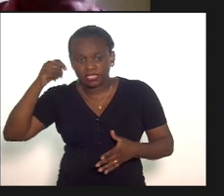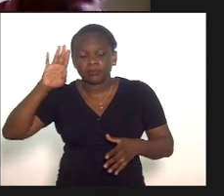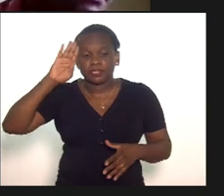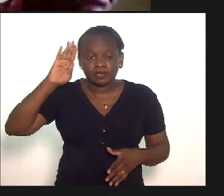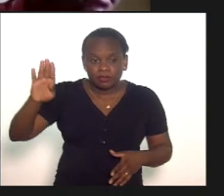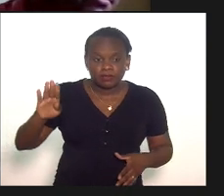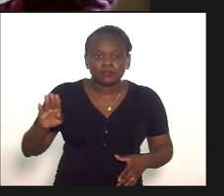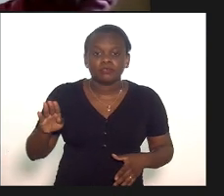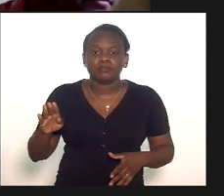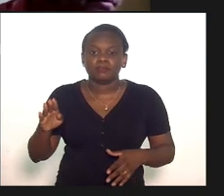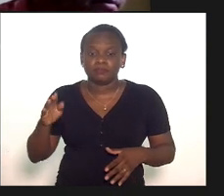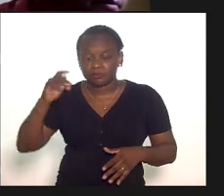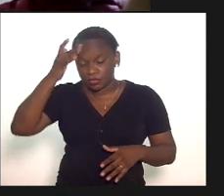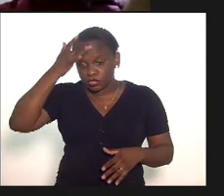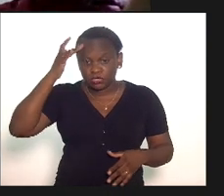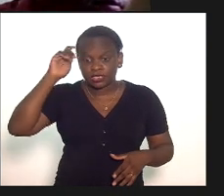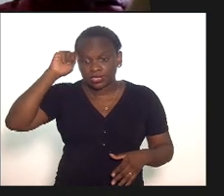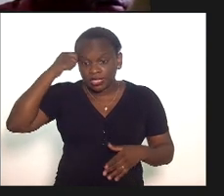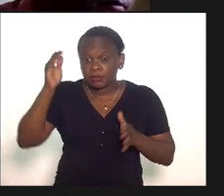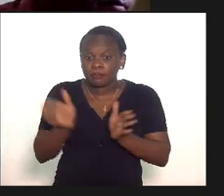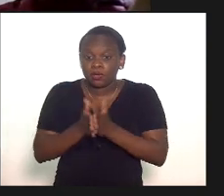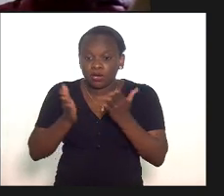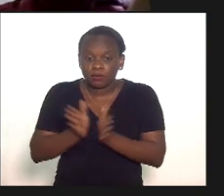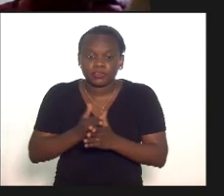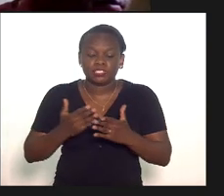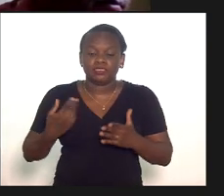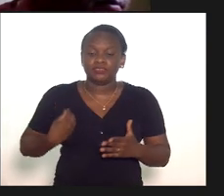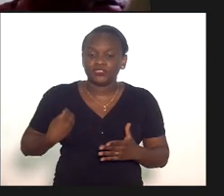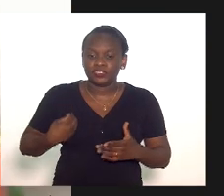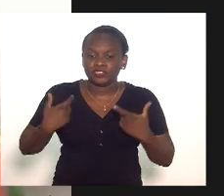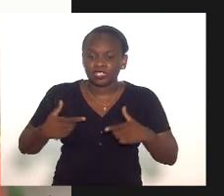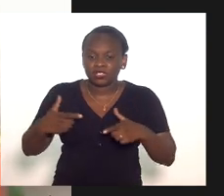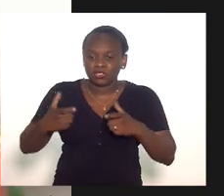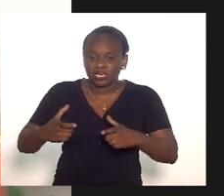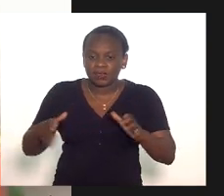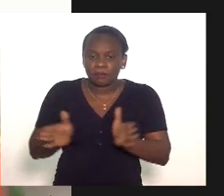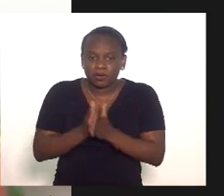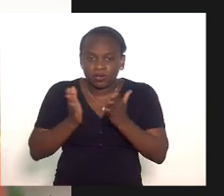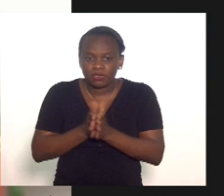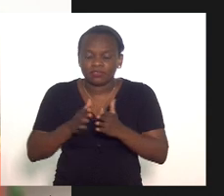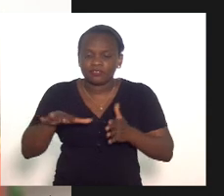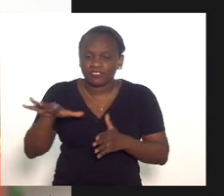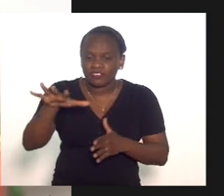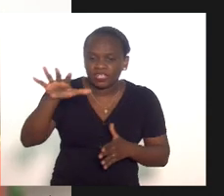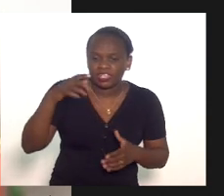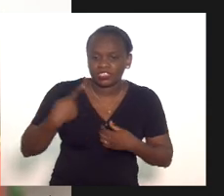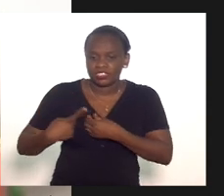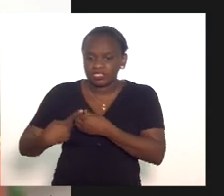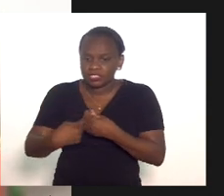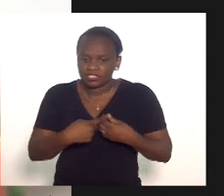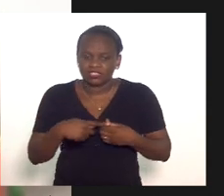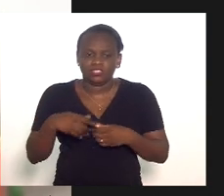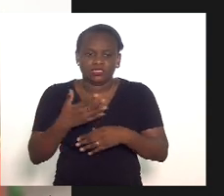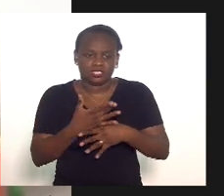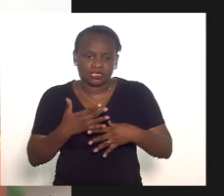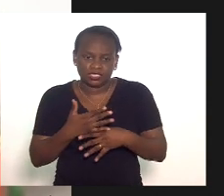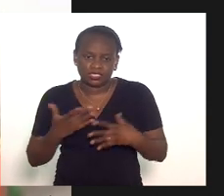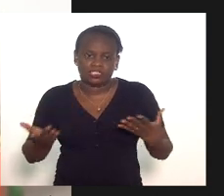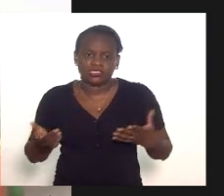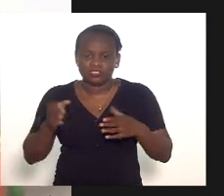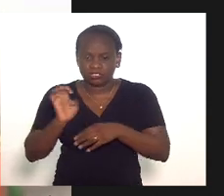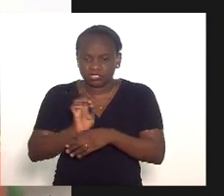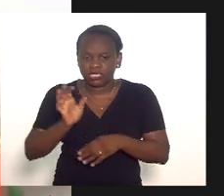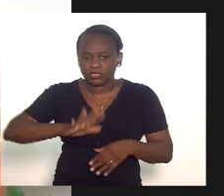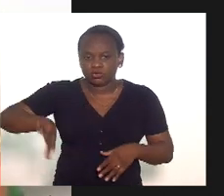especial pessoas negras pobres que vivem em periferias em pavelas e no interior das cidades dos